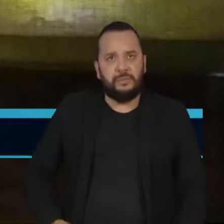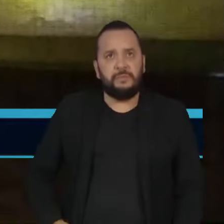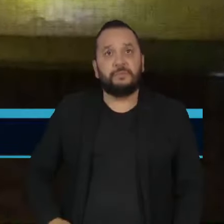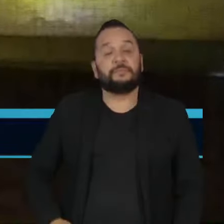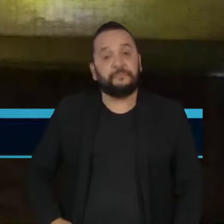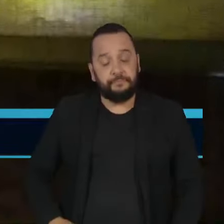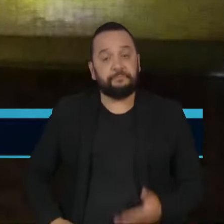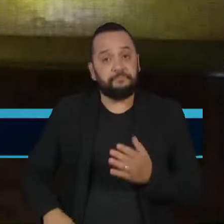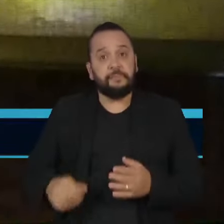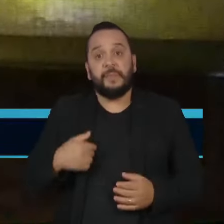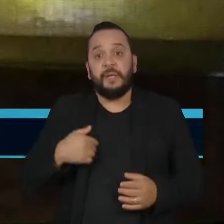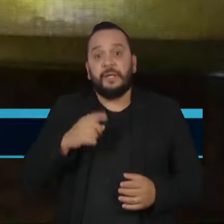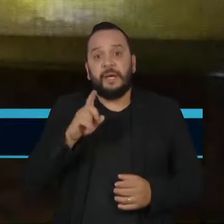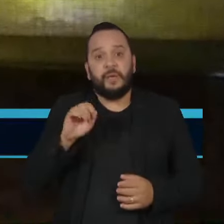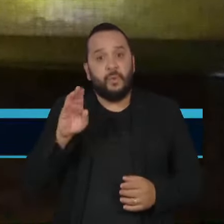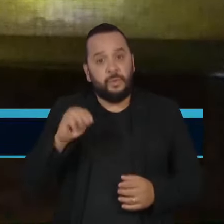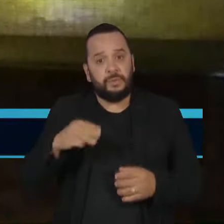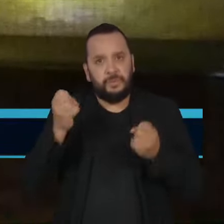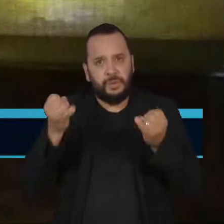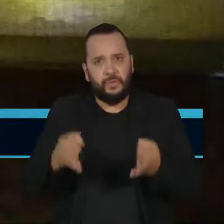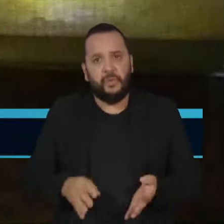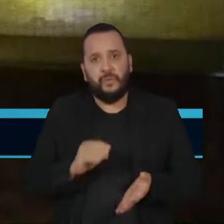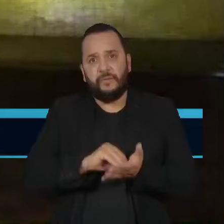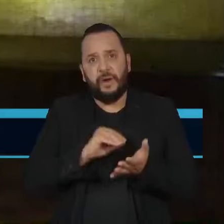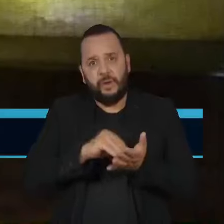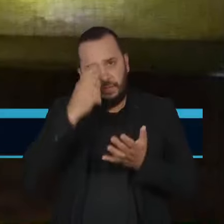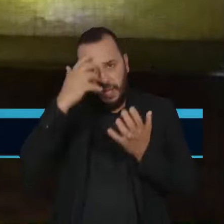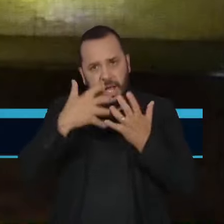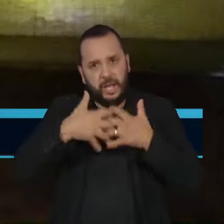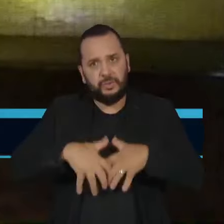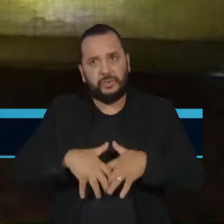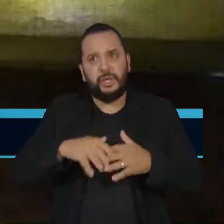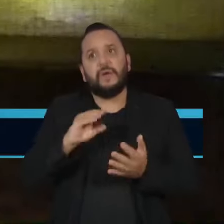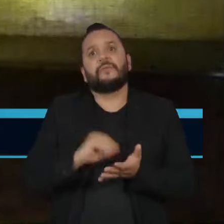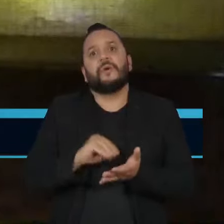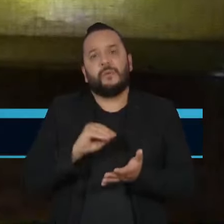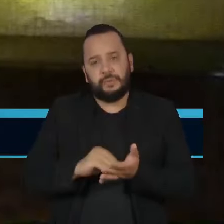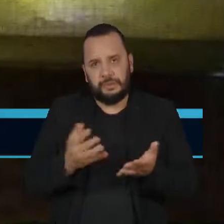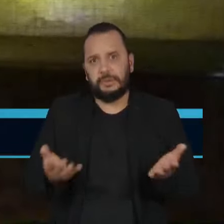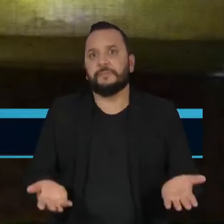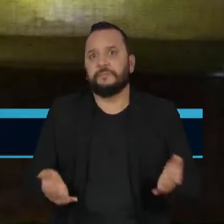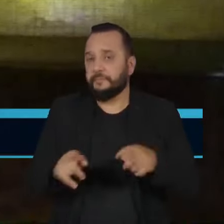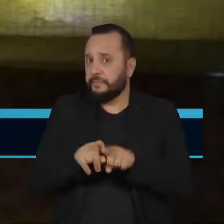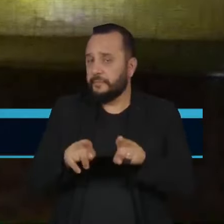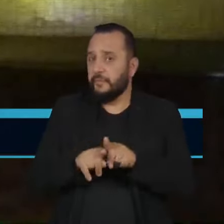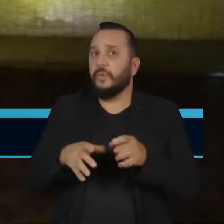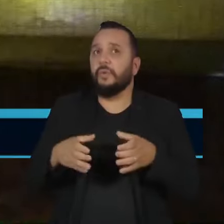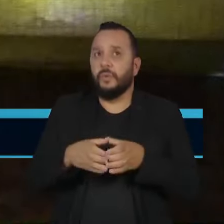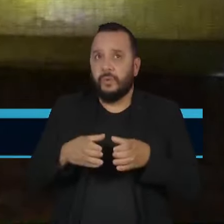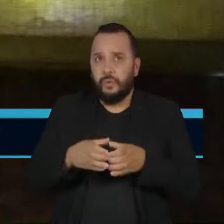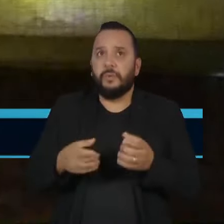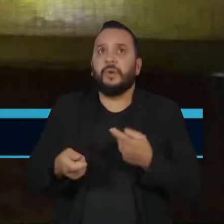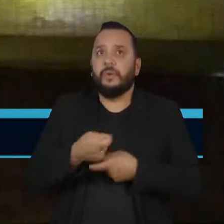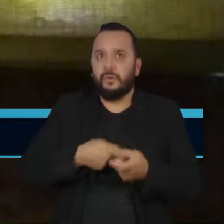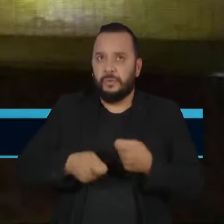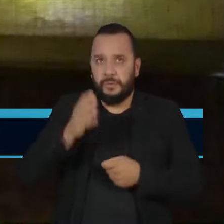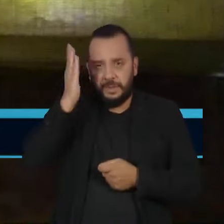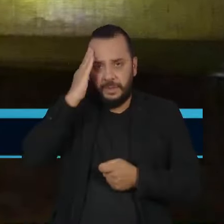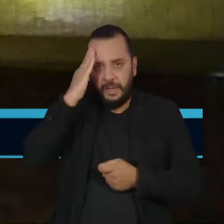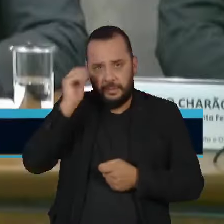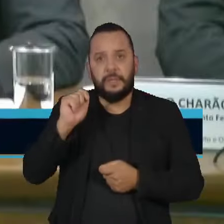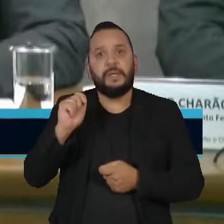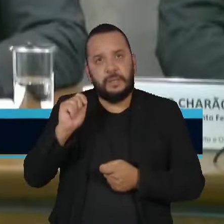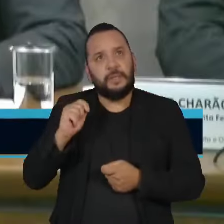Durigan disse que há irracionalidade nos agentes e que para a equipe econômica, o equilíbrio fiscal é fundamento da